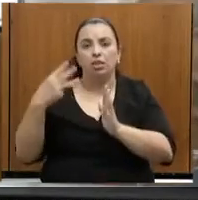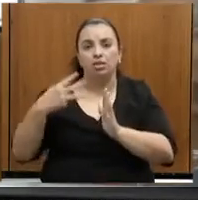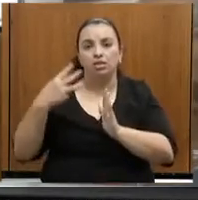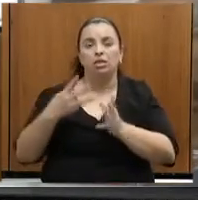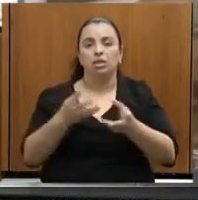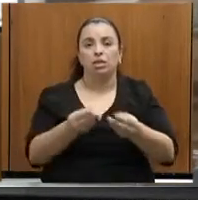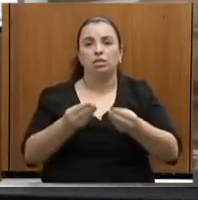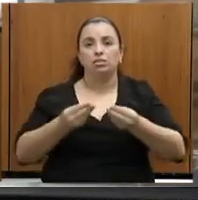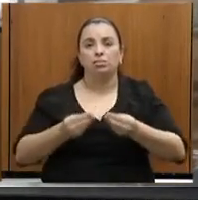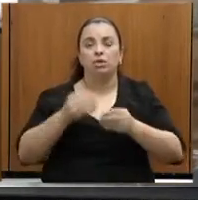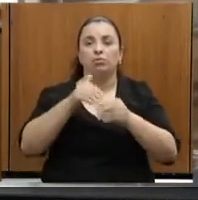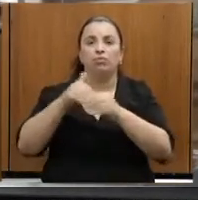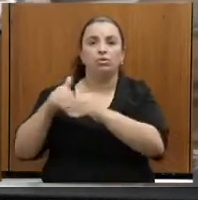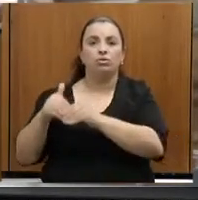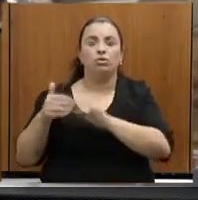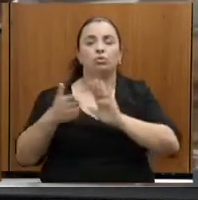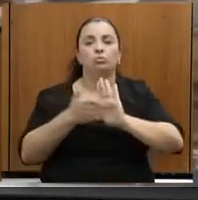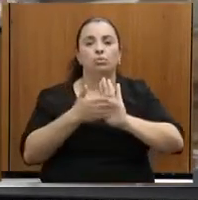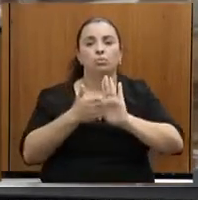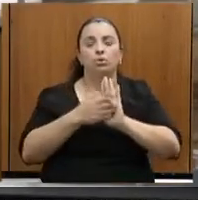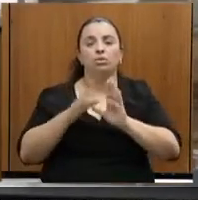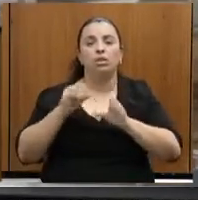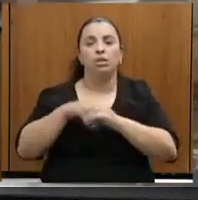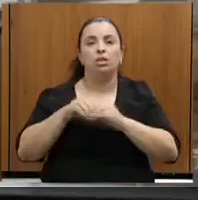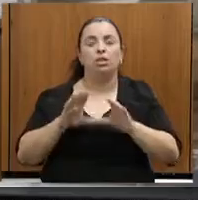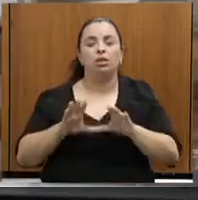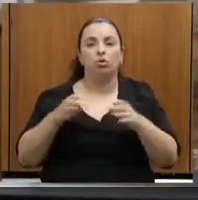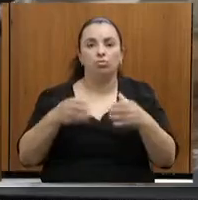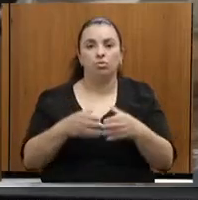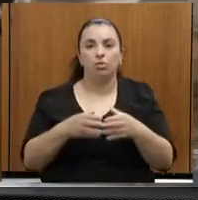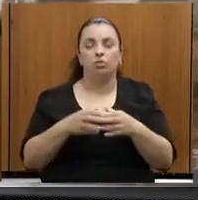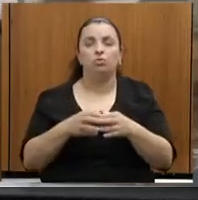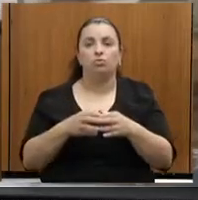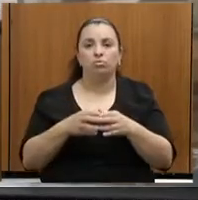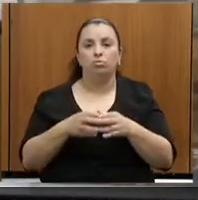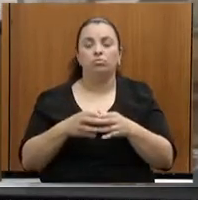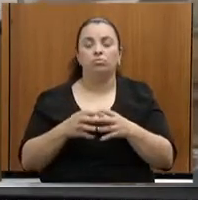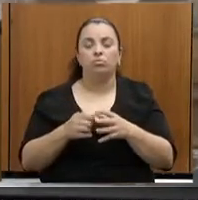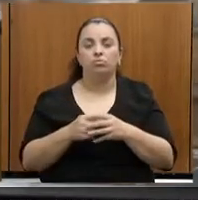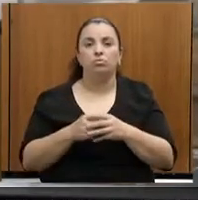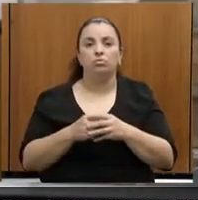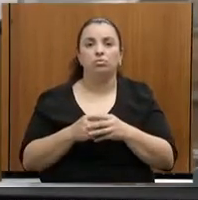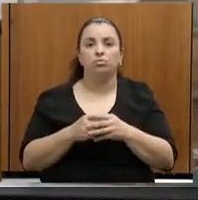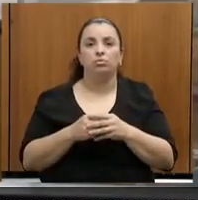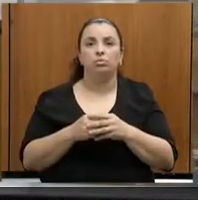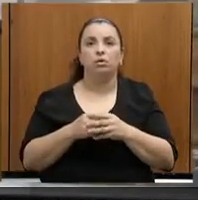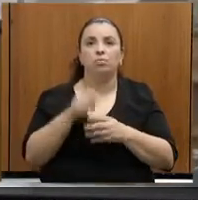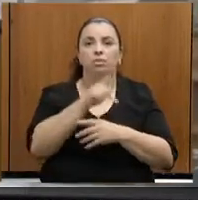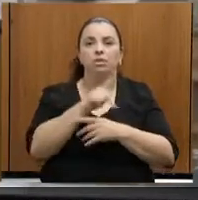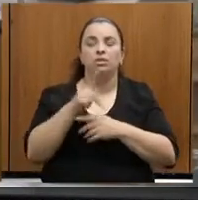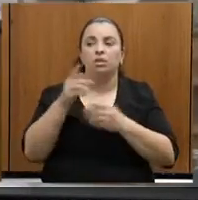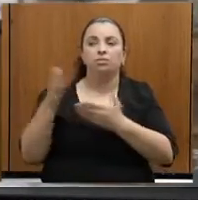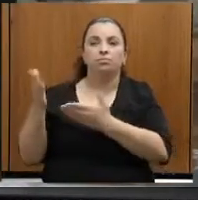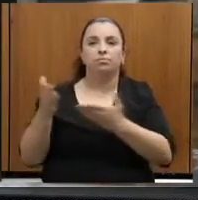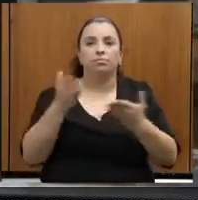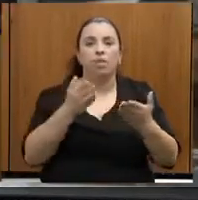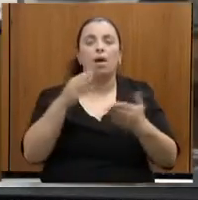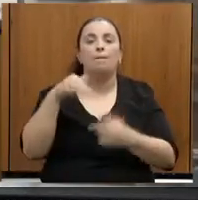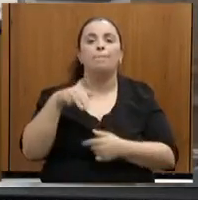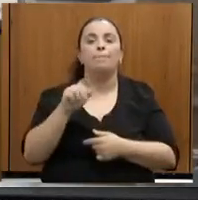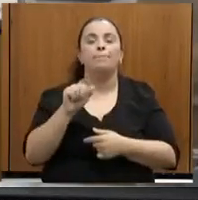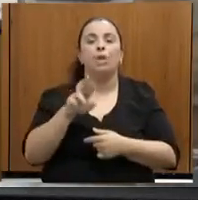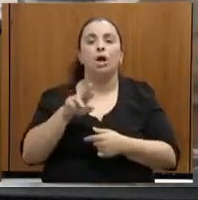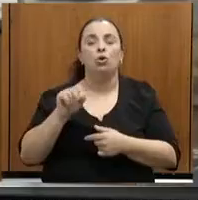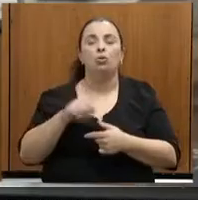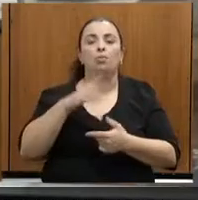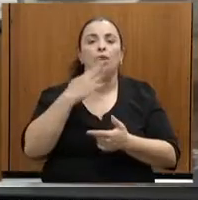recebimento, a discussão e a votação de proposições da comissão. Passo à presidência, ao deputado Mauro Tramonti, para fazer leitura